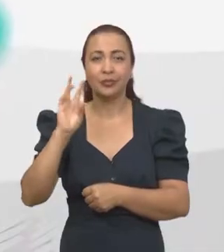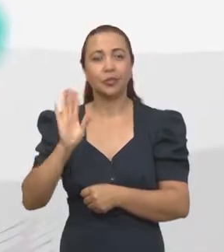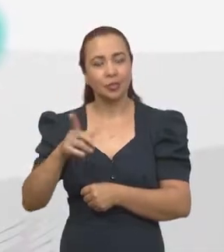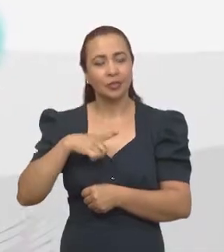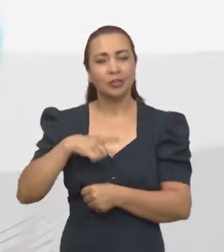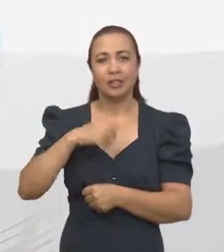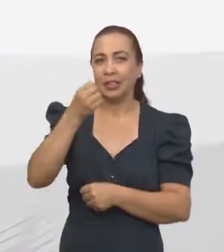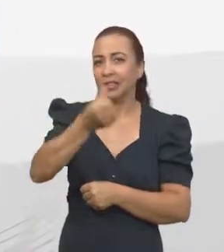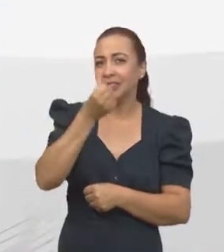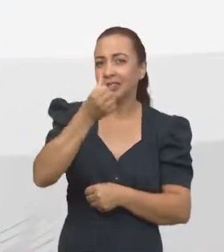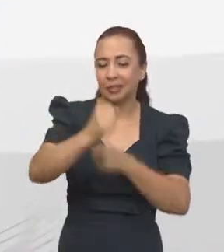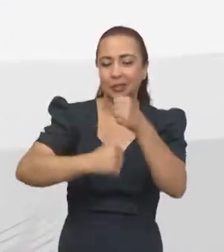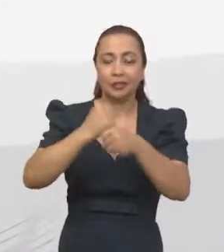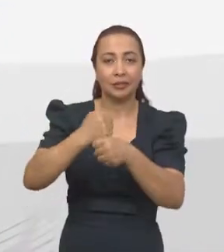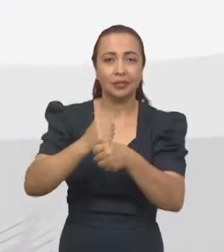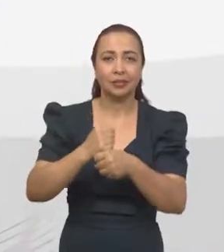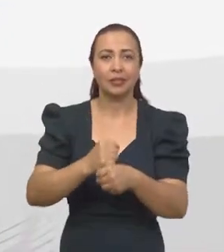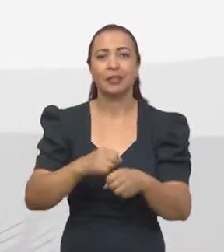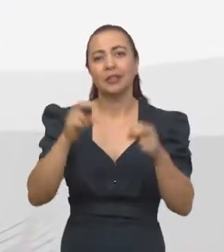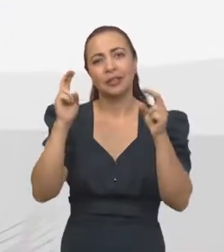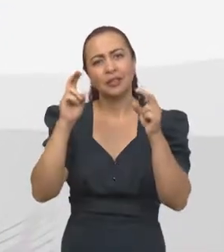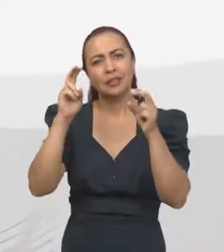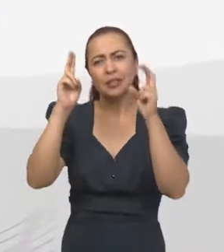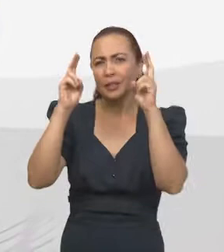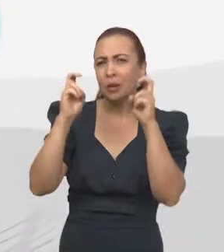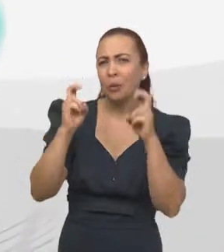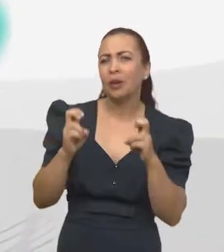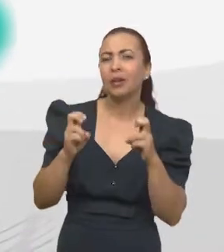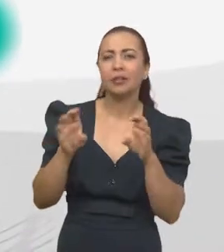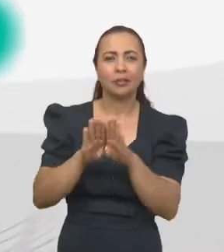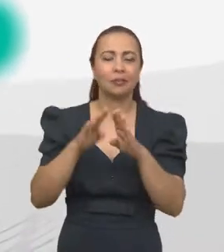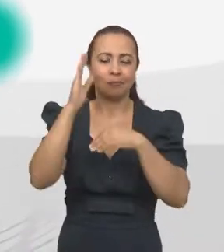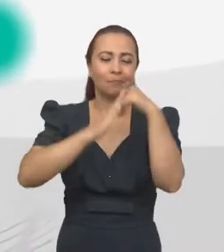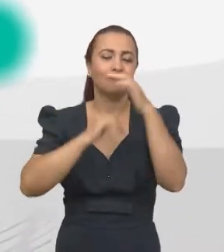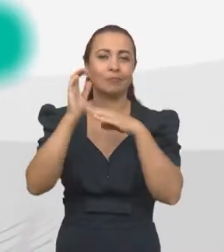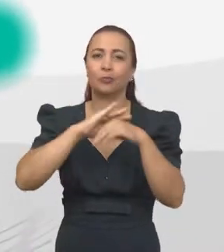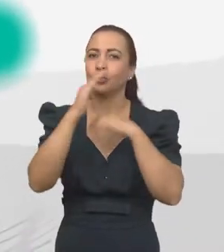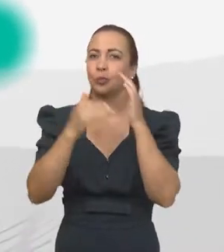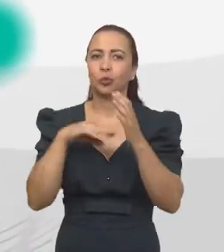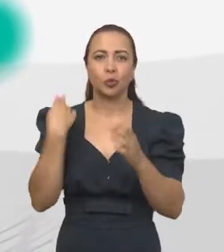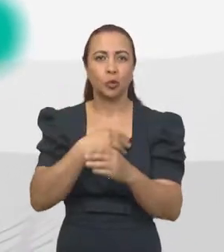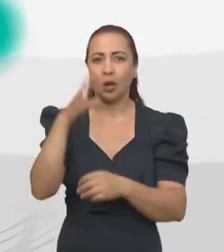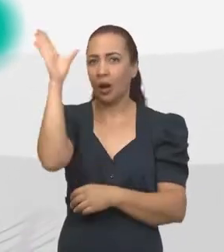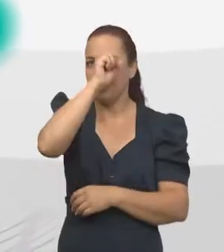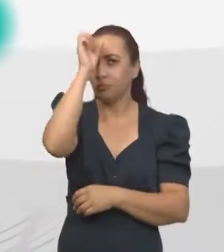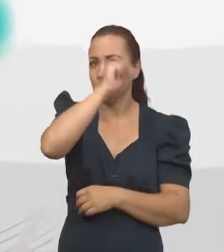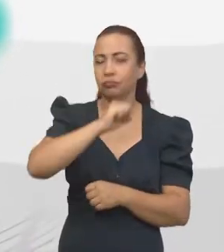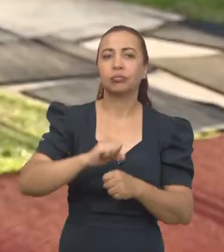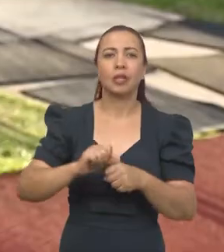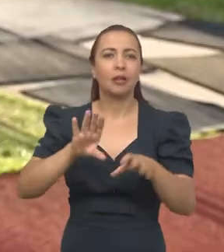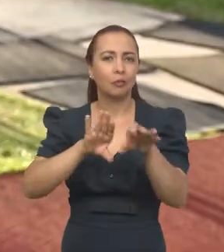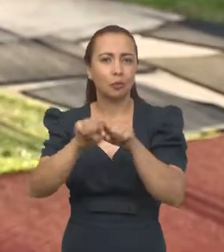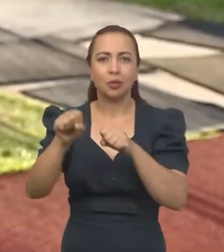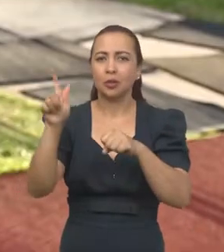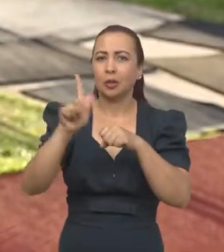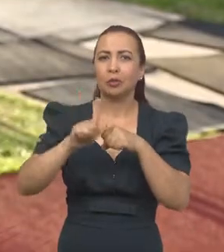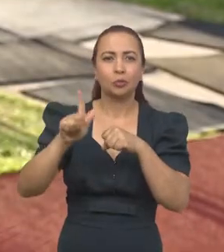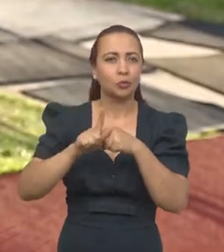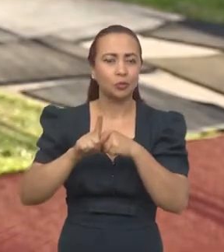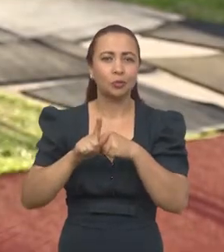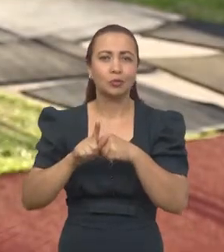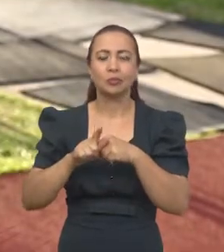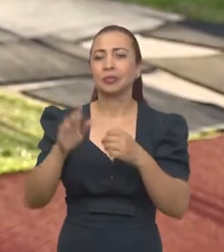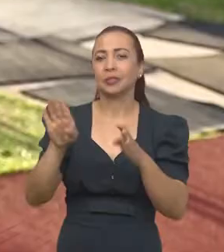seis anos aí, através de muita teoria e prática. Ou seja, tudo que a gente aprende na graduação, durante a graduação, até